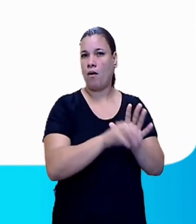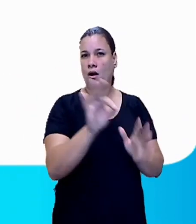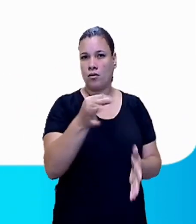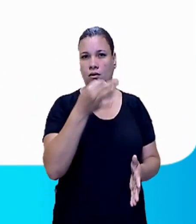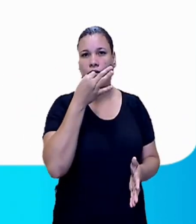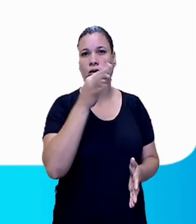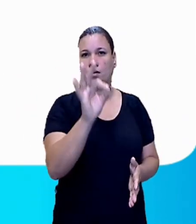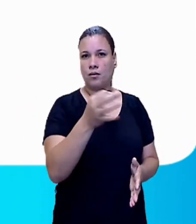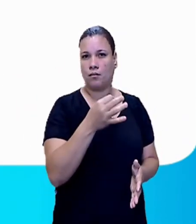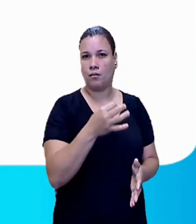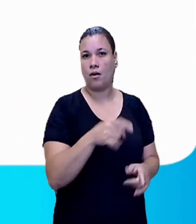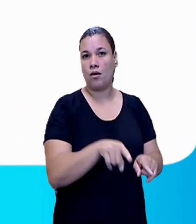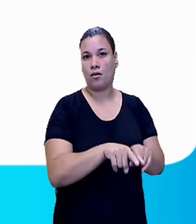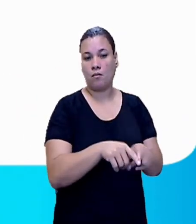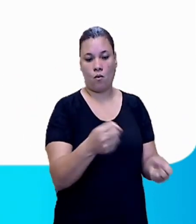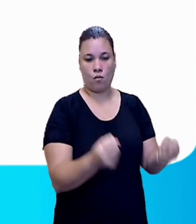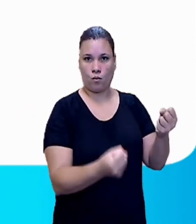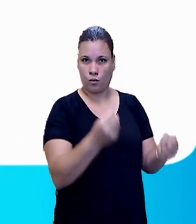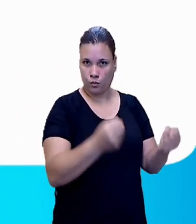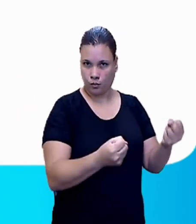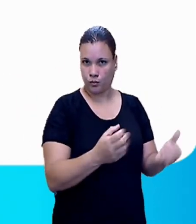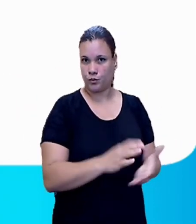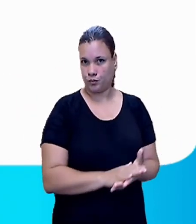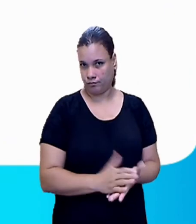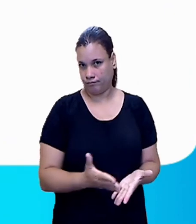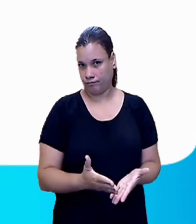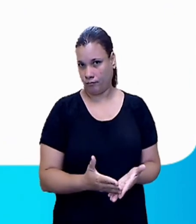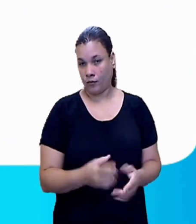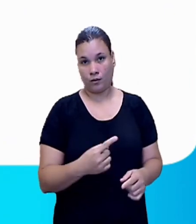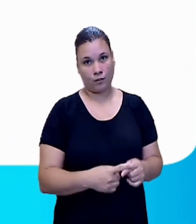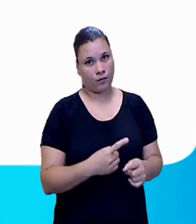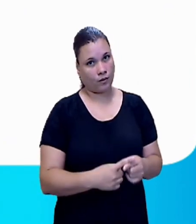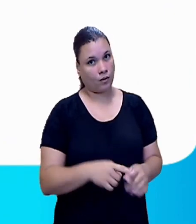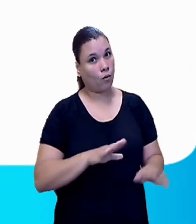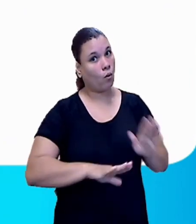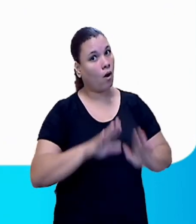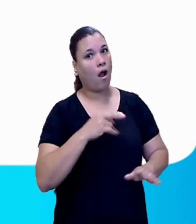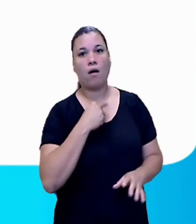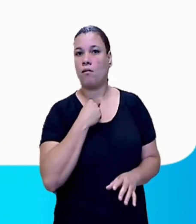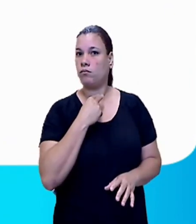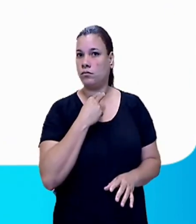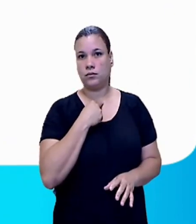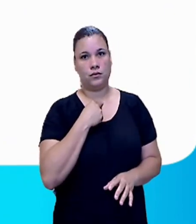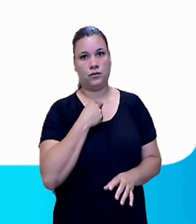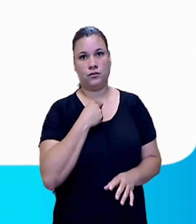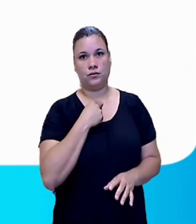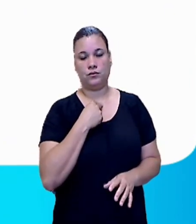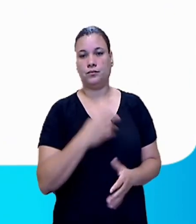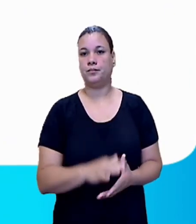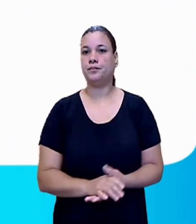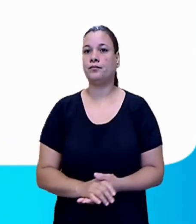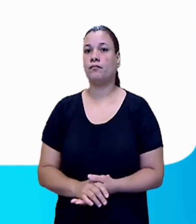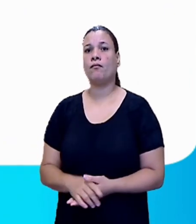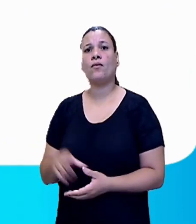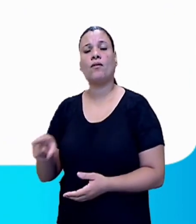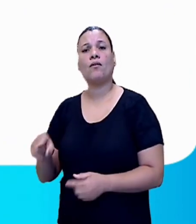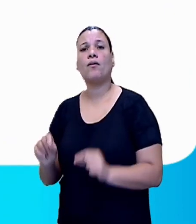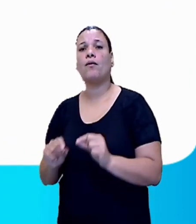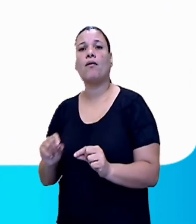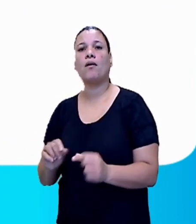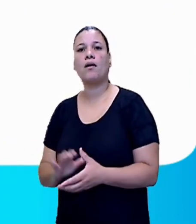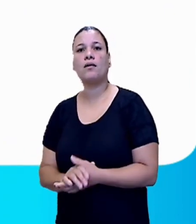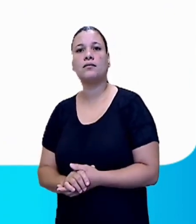sentido, que você não deve tomar uma medicação antes de dirigir. O próximo, ó, deixe de lado aquele